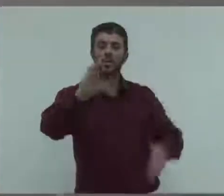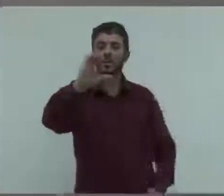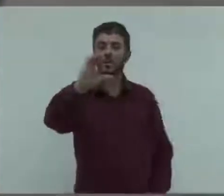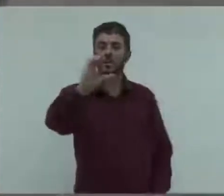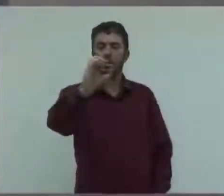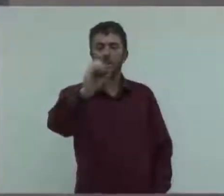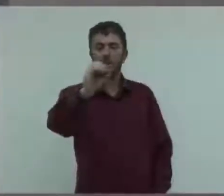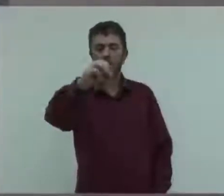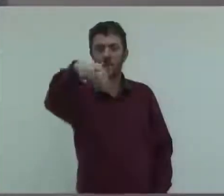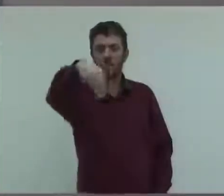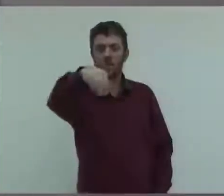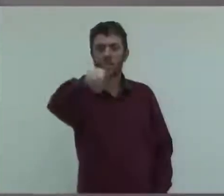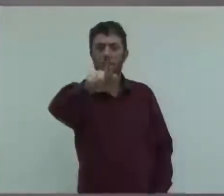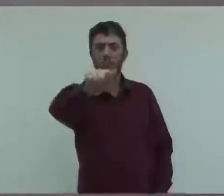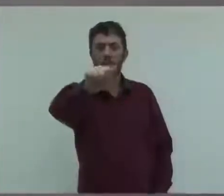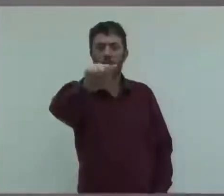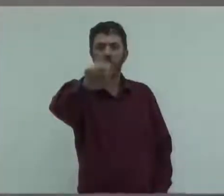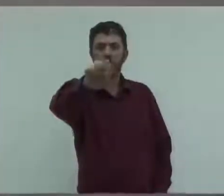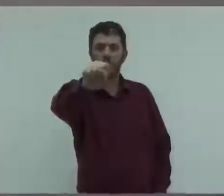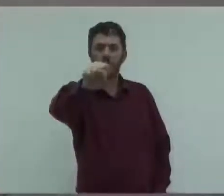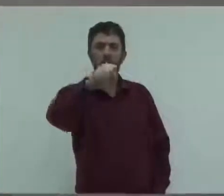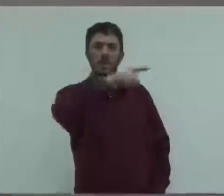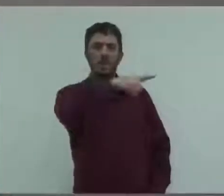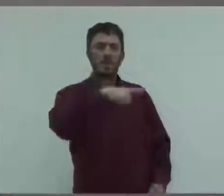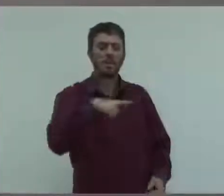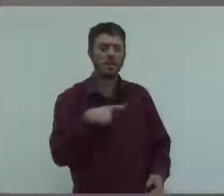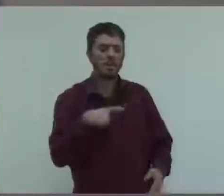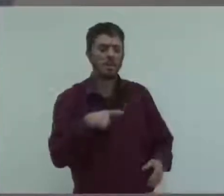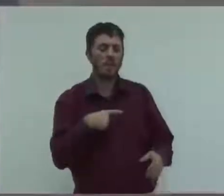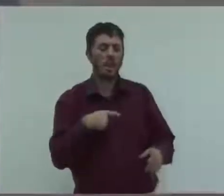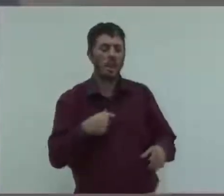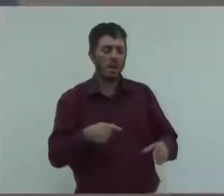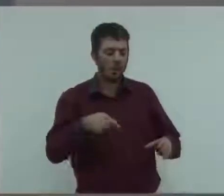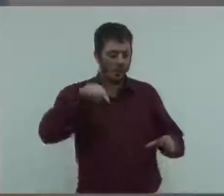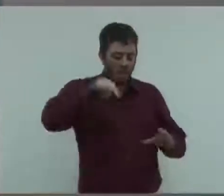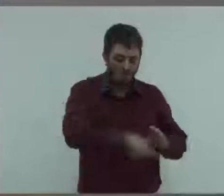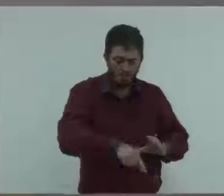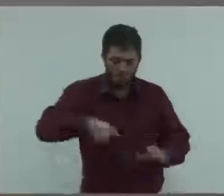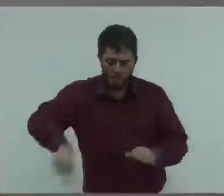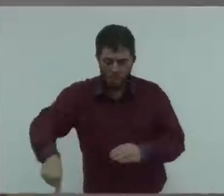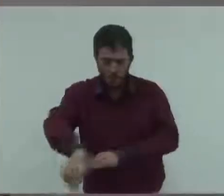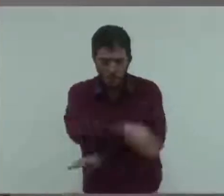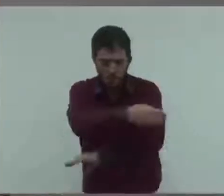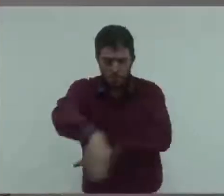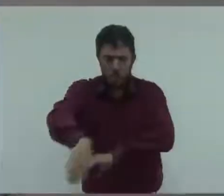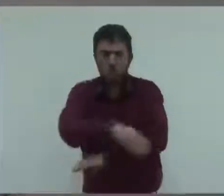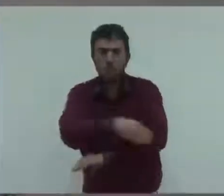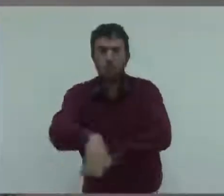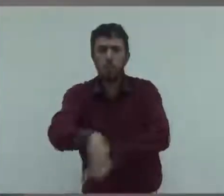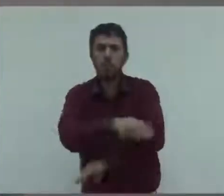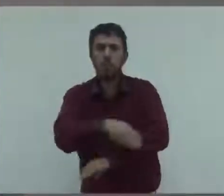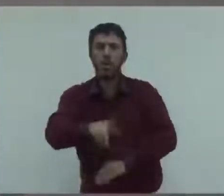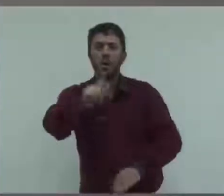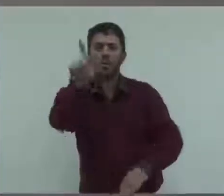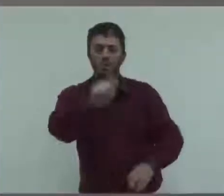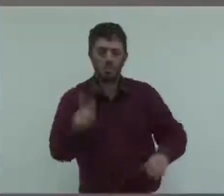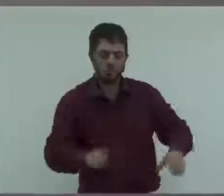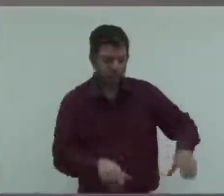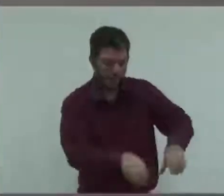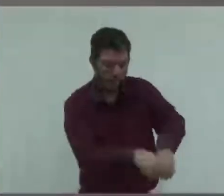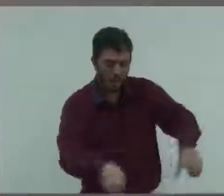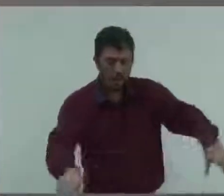ruas, colocando as tubulações da Congas, e a reclamação é grande. Então, precisamos entender